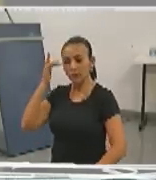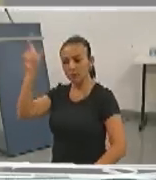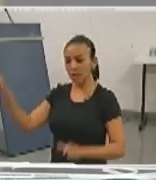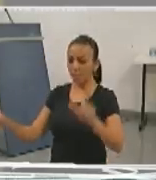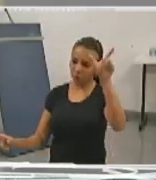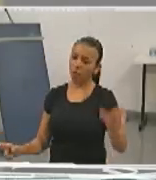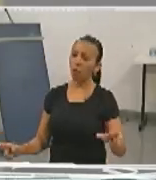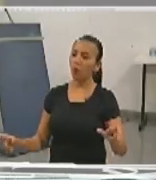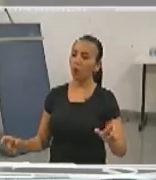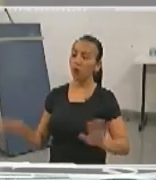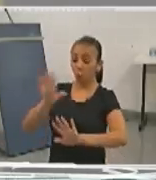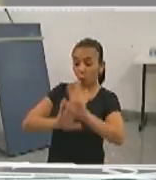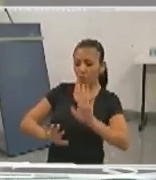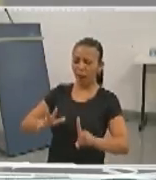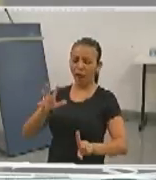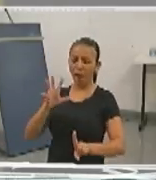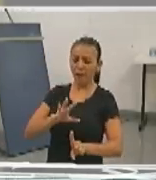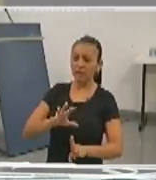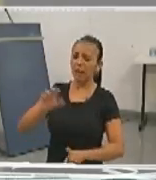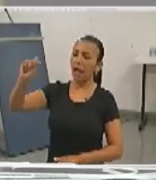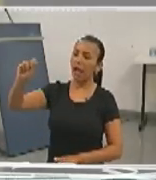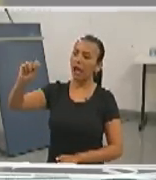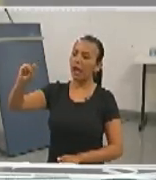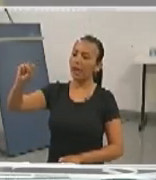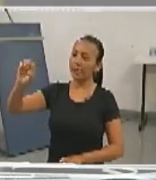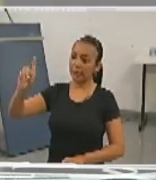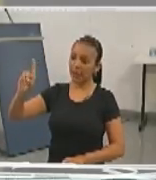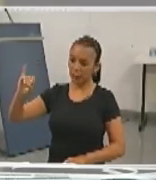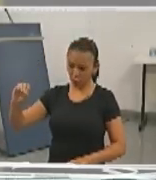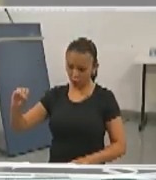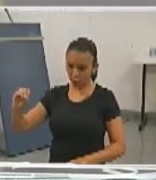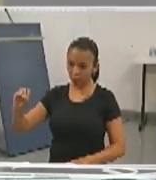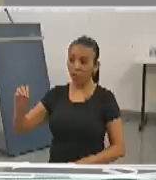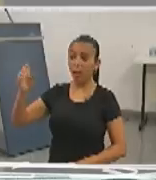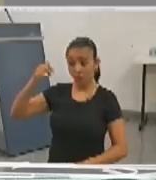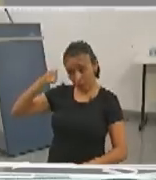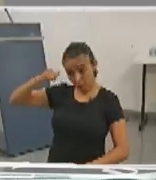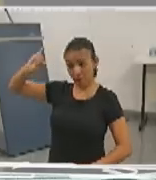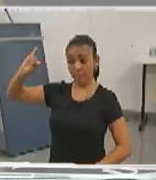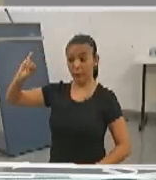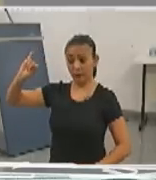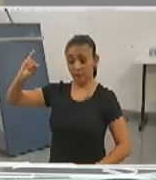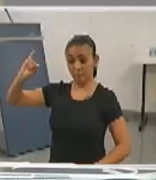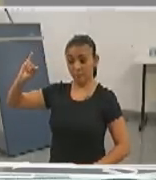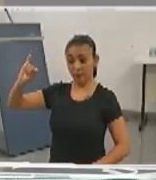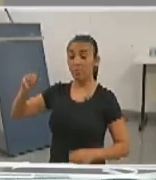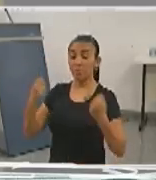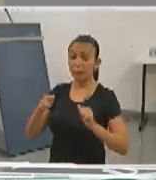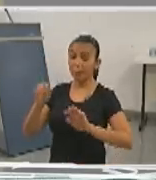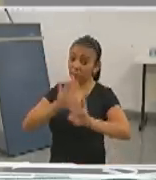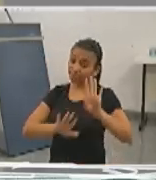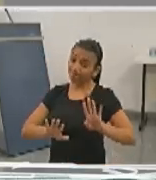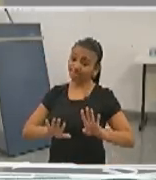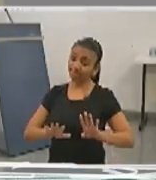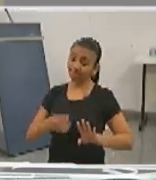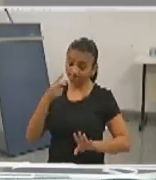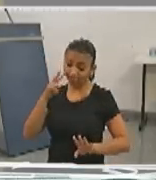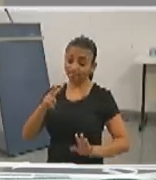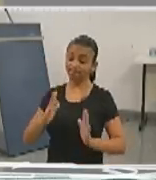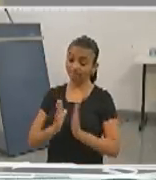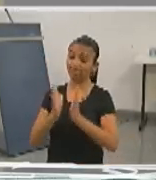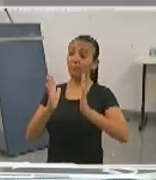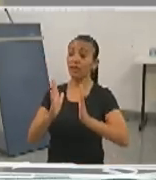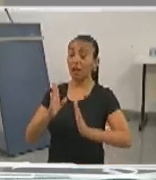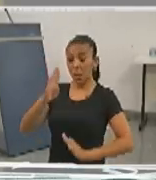combate ao assédio, que foi muito bem levantado aqui várias vezes. O combate ao assédio é algo que precisamos enfrentar como